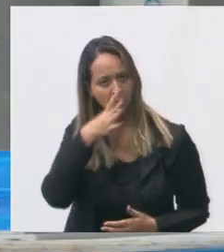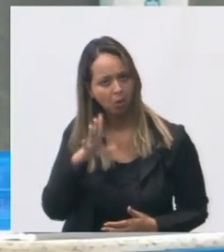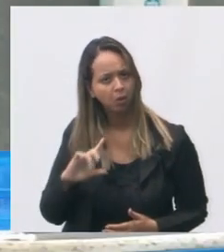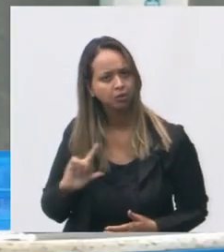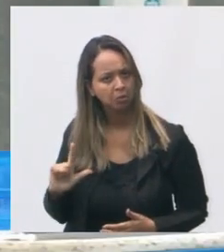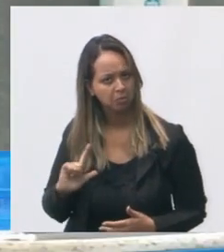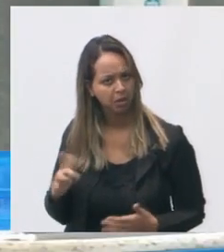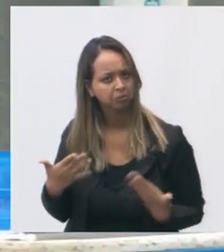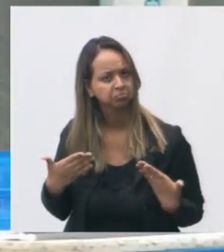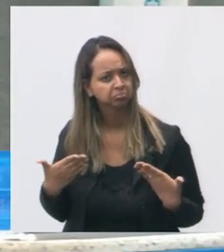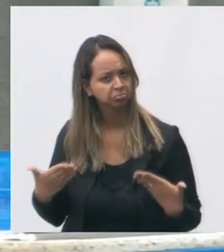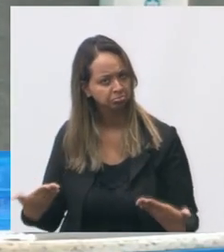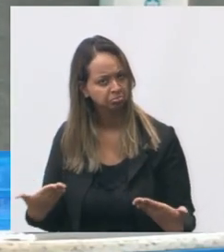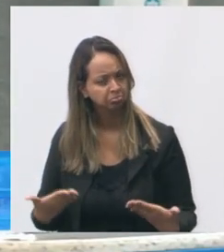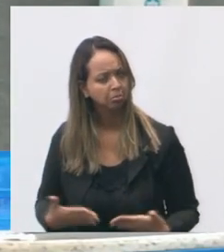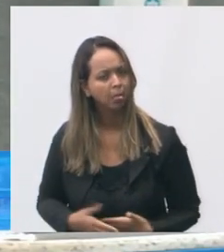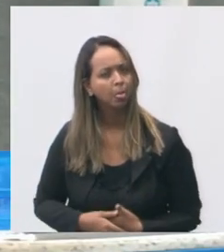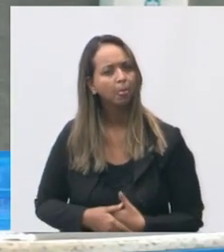muito bem as pessoas